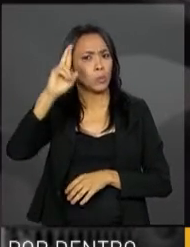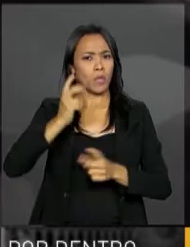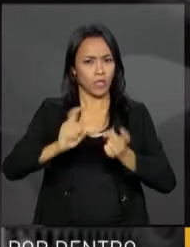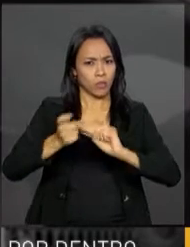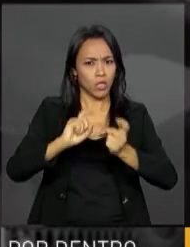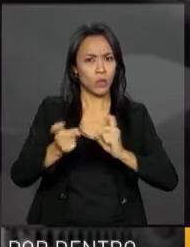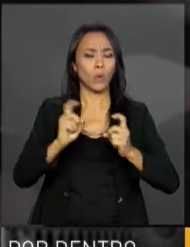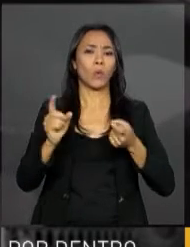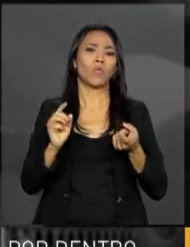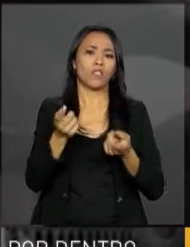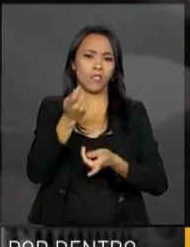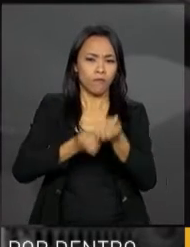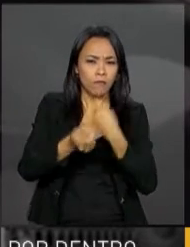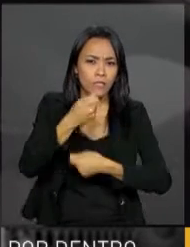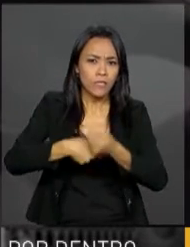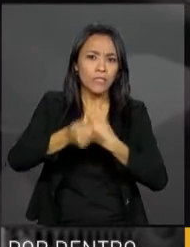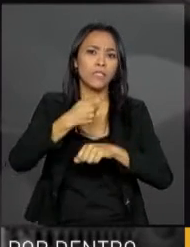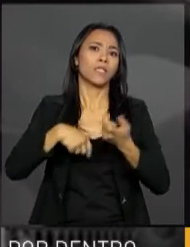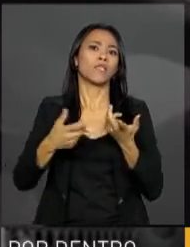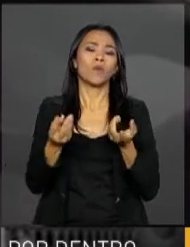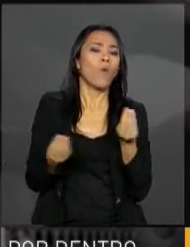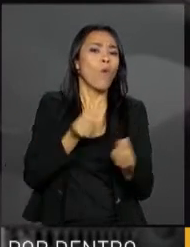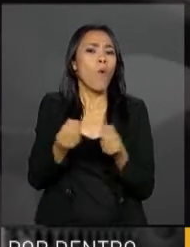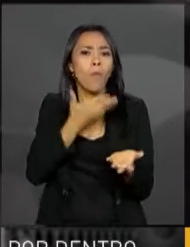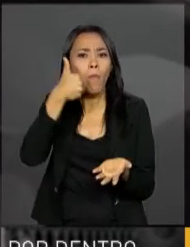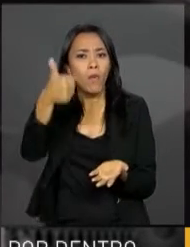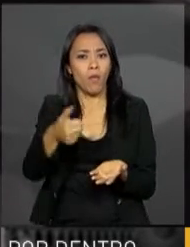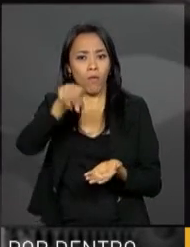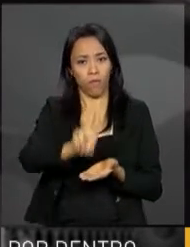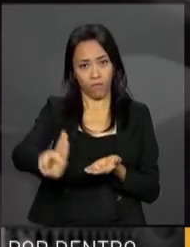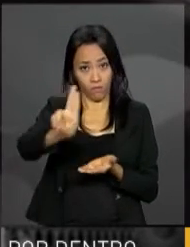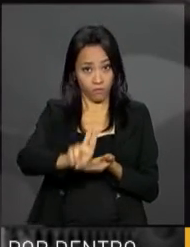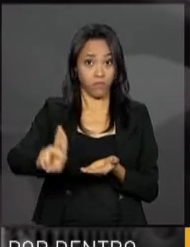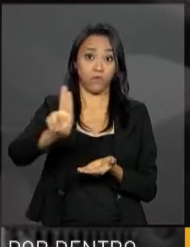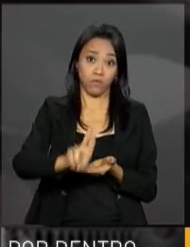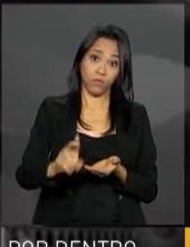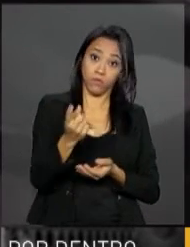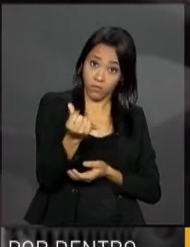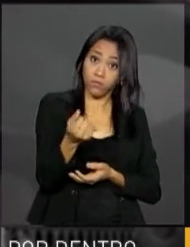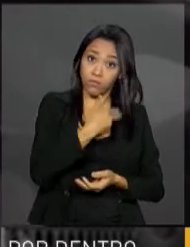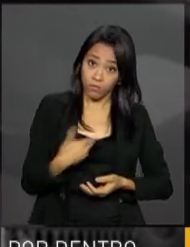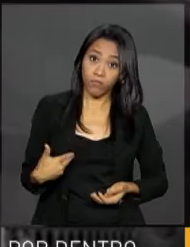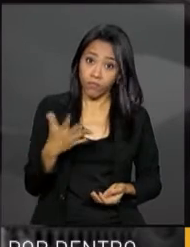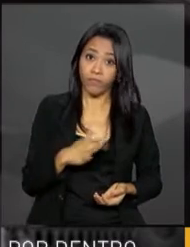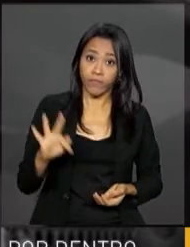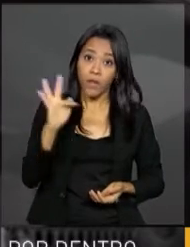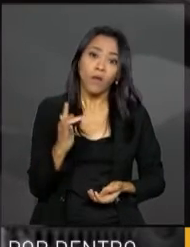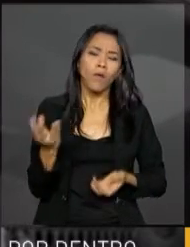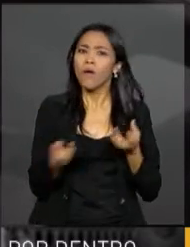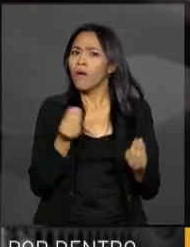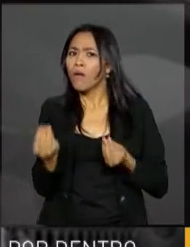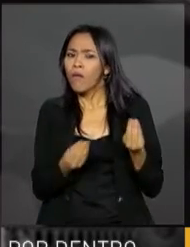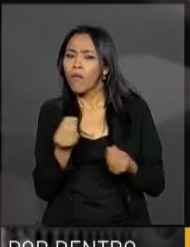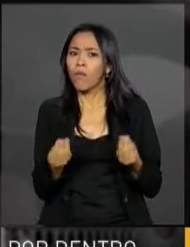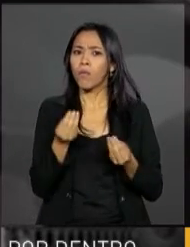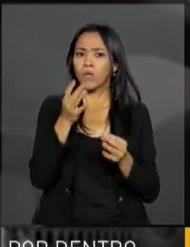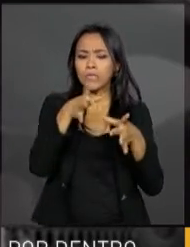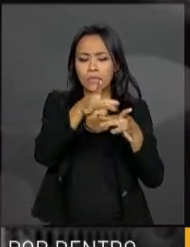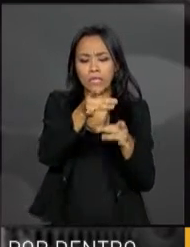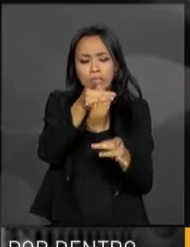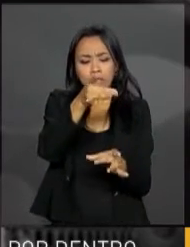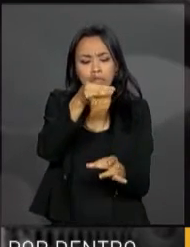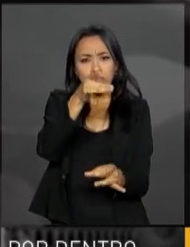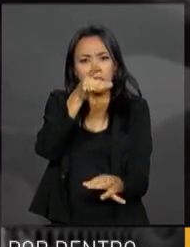administrativos municipais como fazer melhor uso das verbas federais. Como será feita essa prestação de contas.